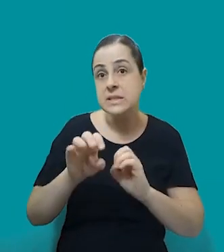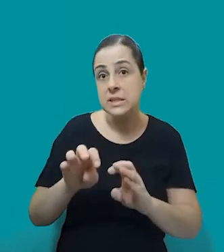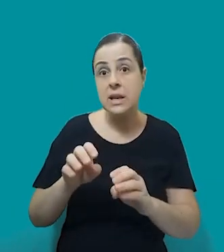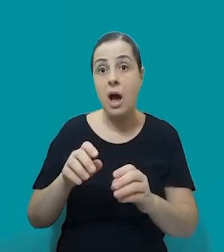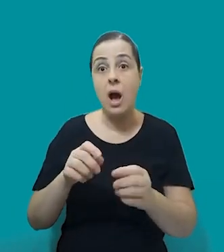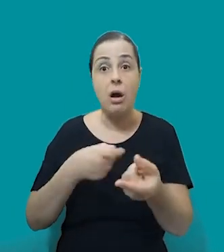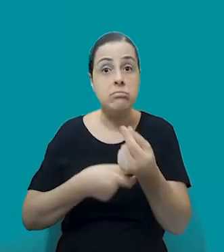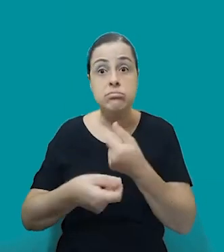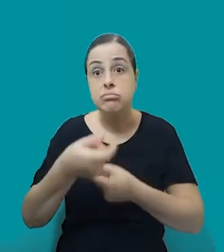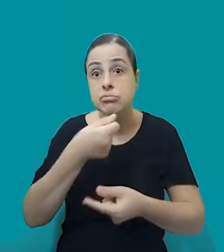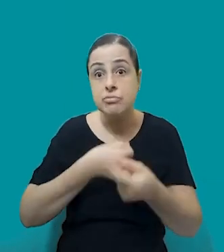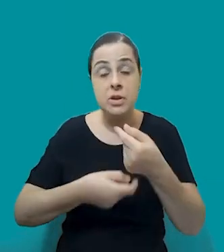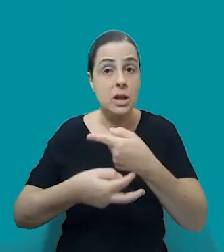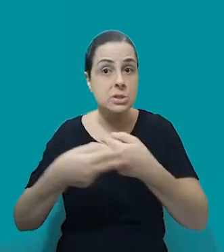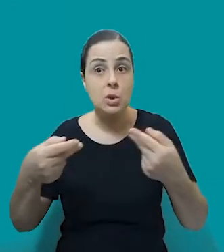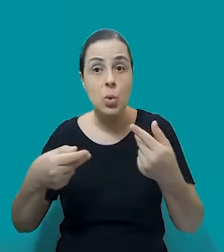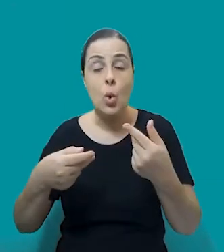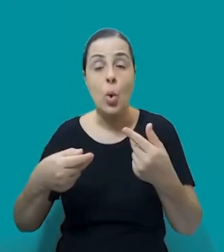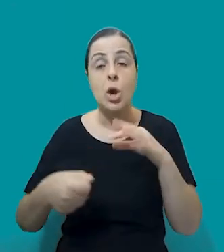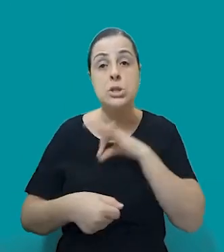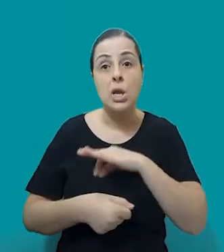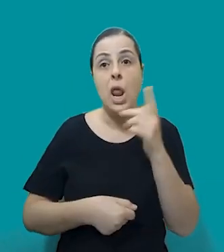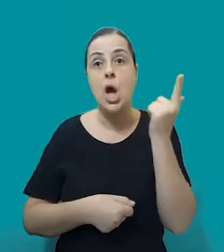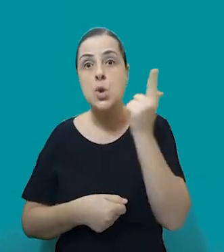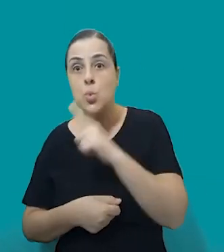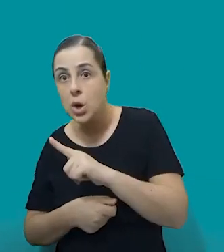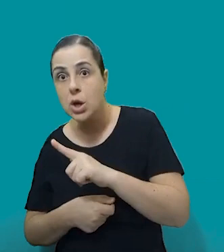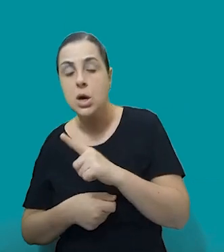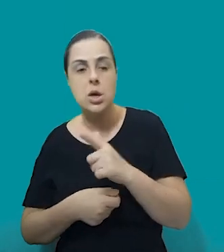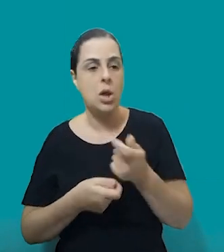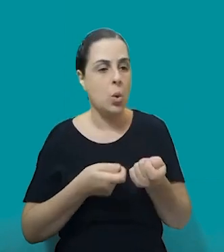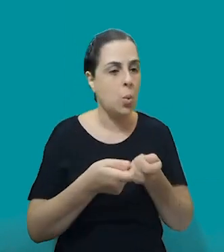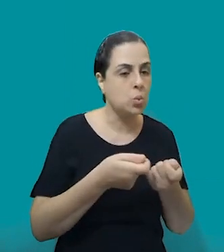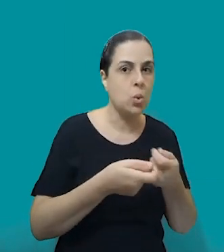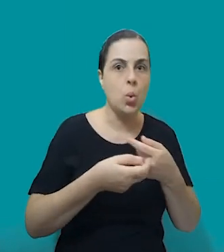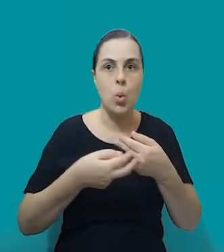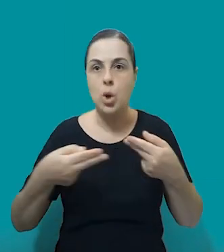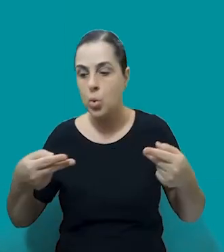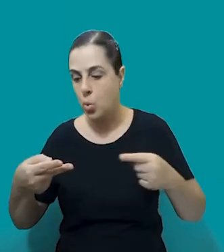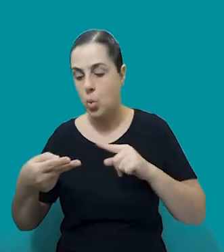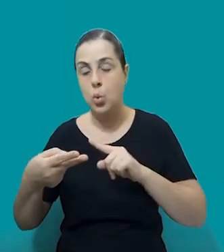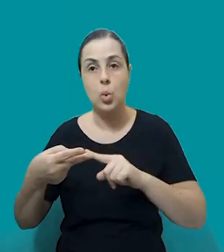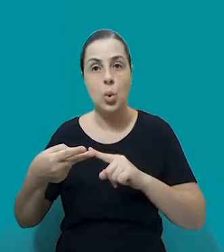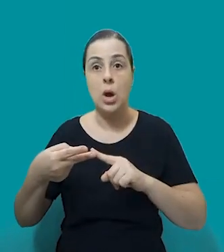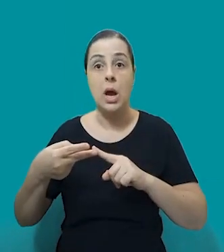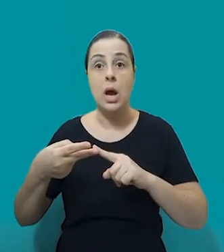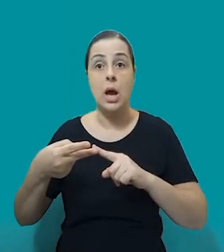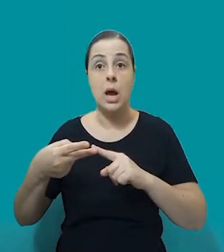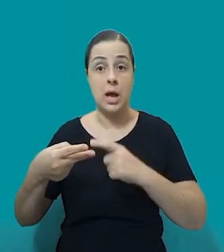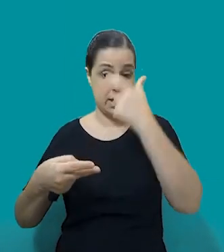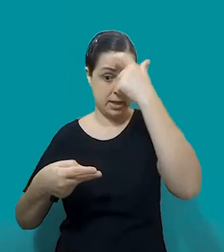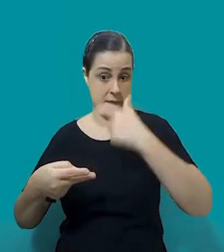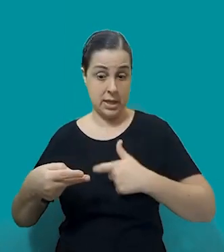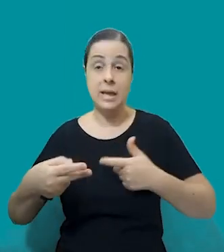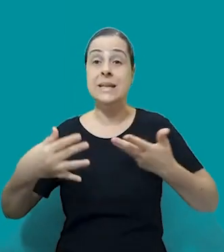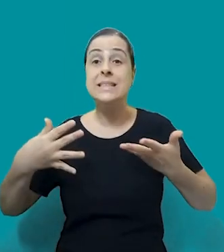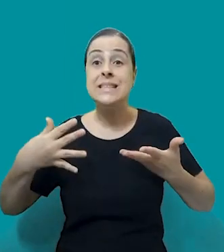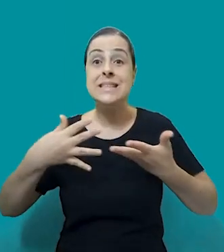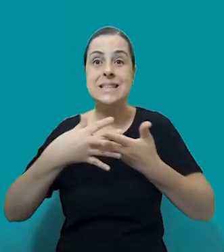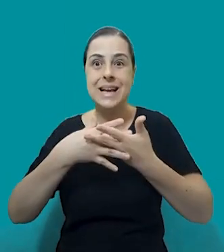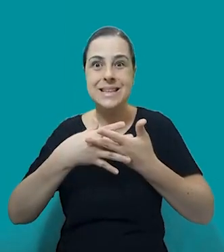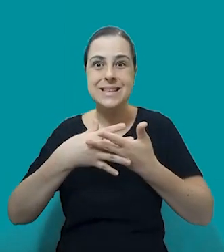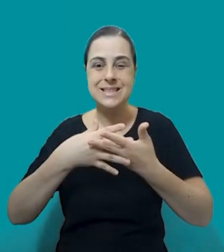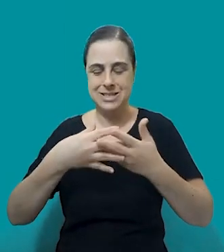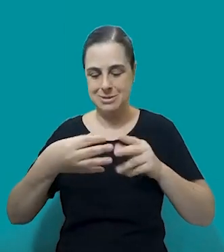ganhos dele. Ele tem que aprender questões de cidadania, né? Ele tem que aprender a importância que ele vai ter como